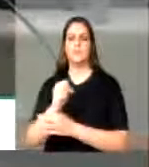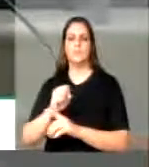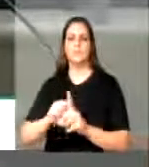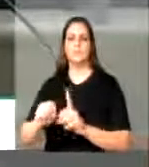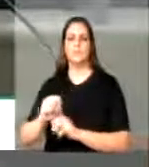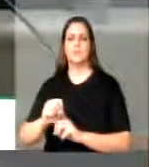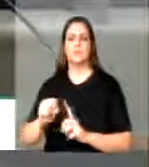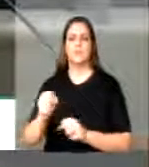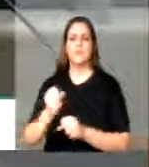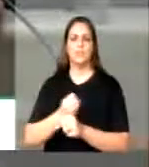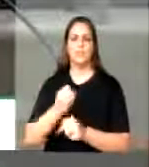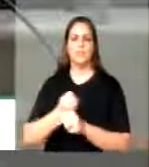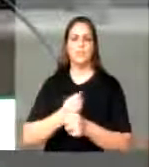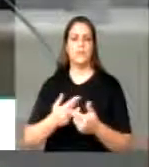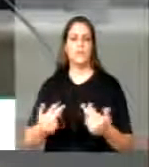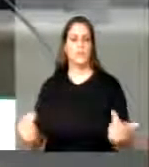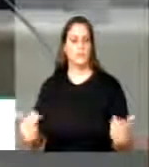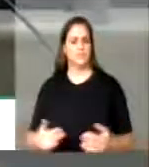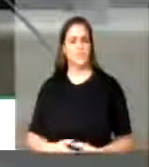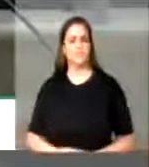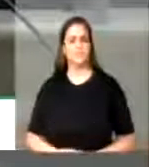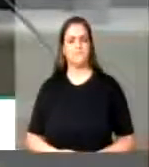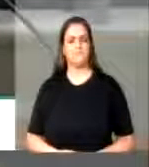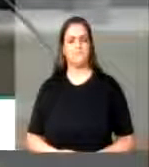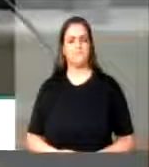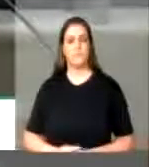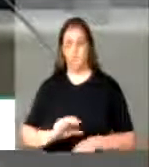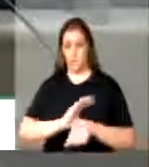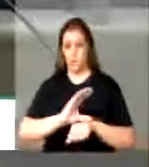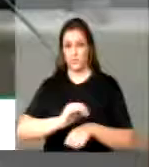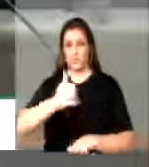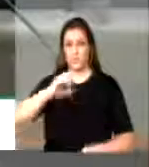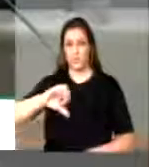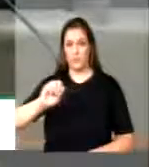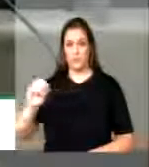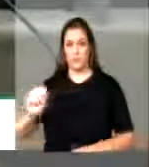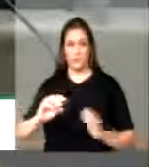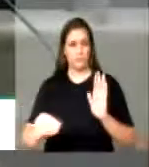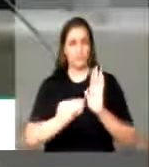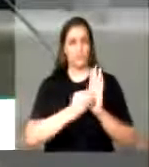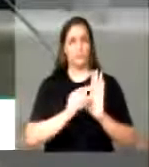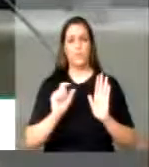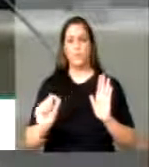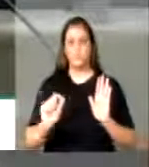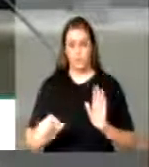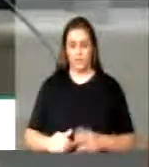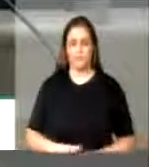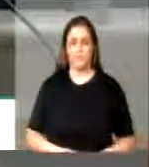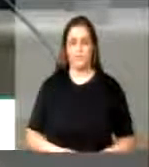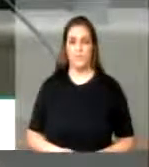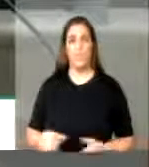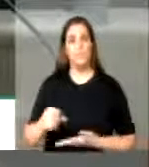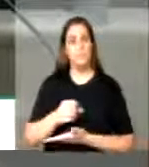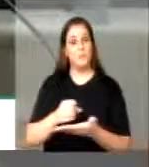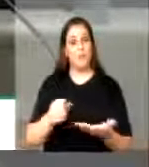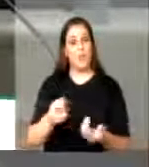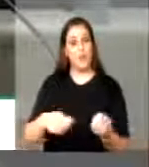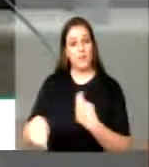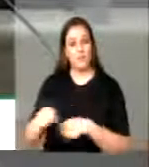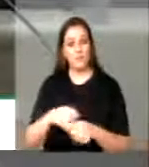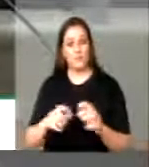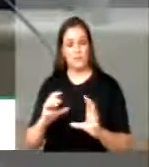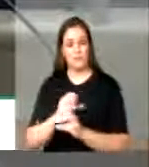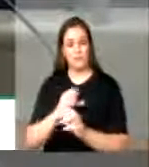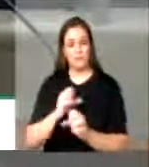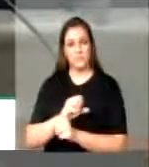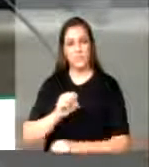infraestrutura. O constituinte de 1988 estabeleceu que a base financeira do sistema